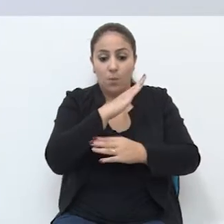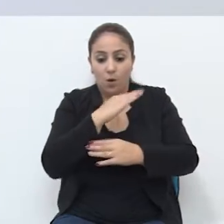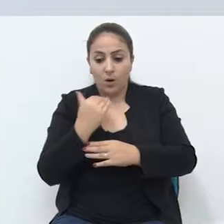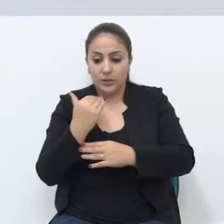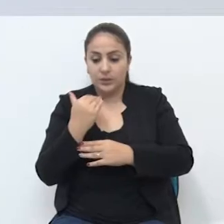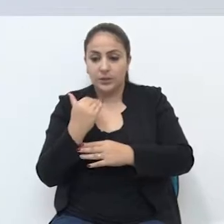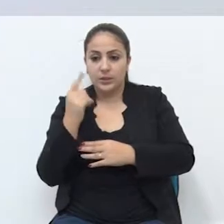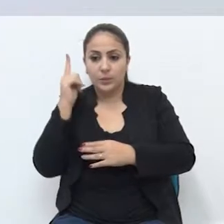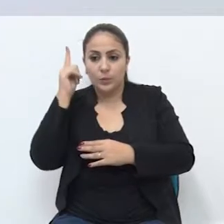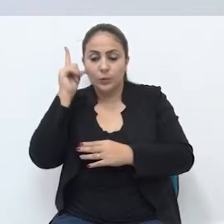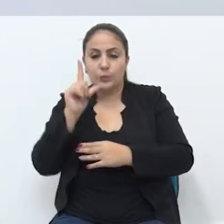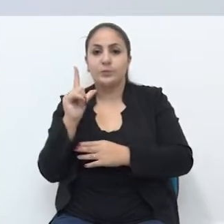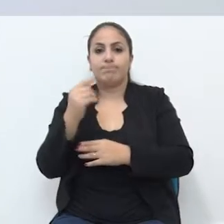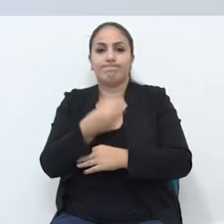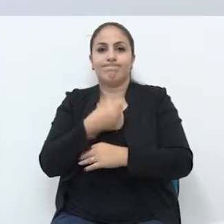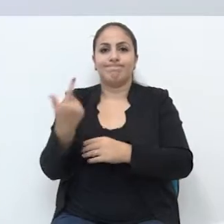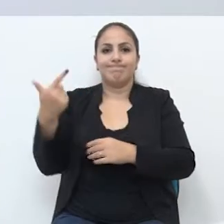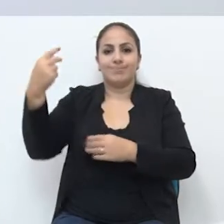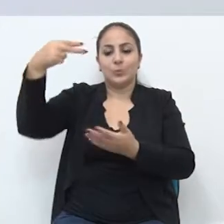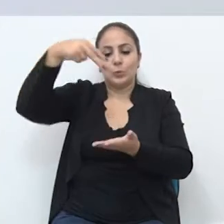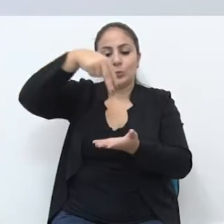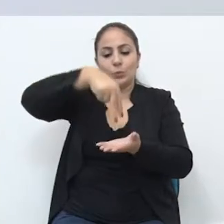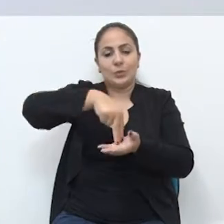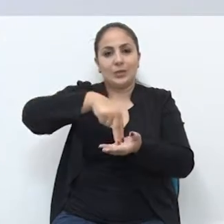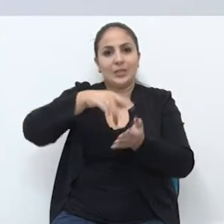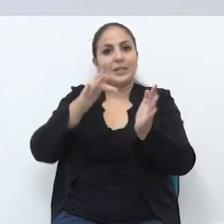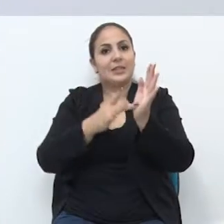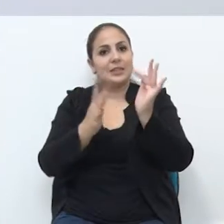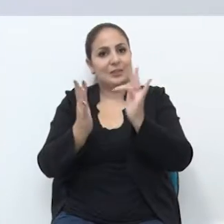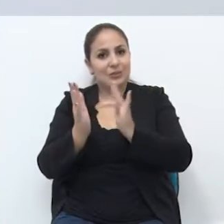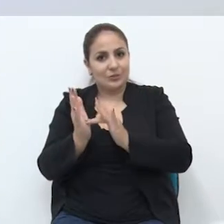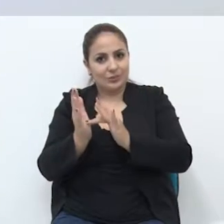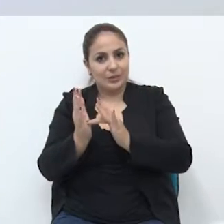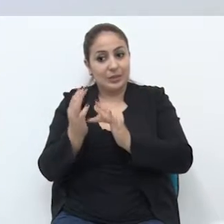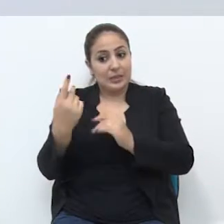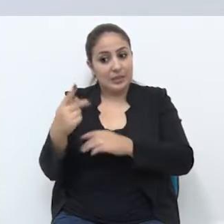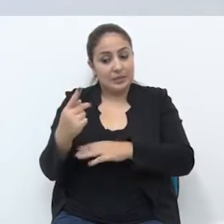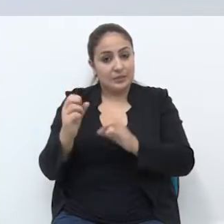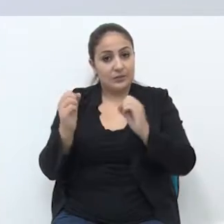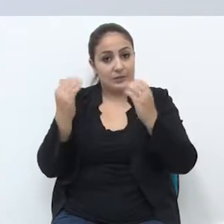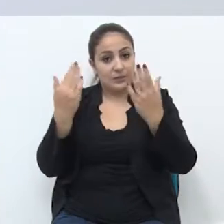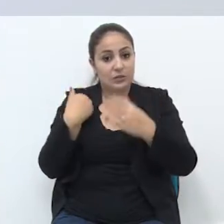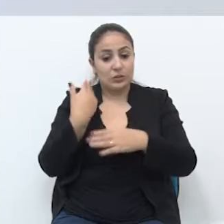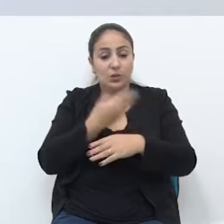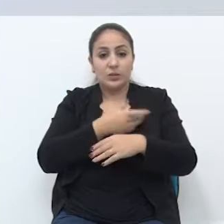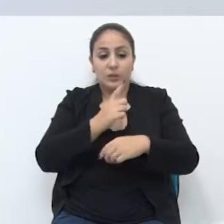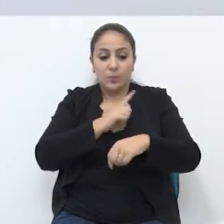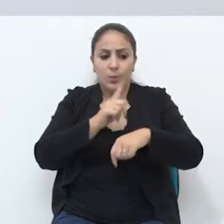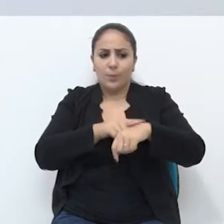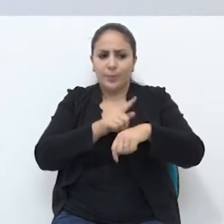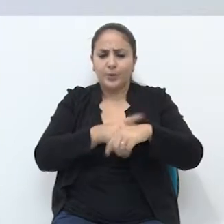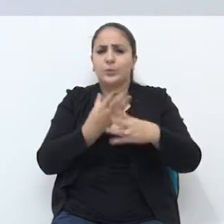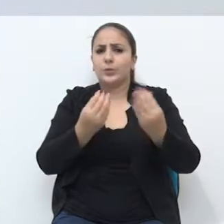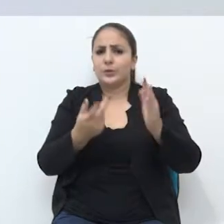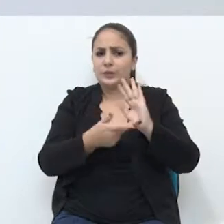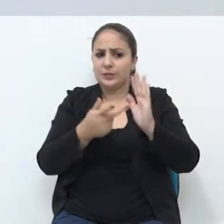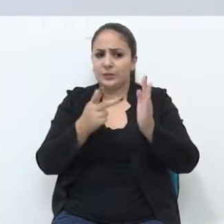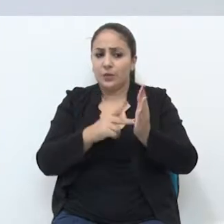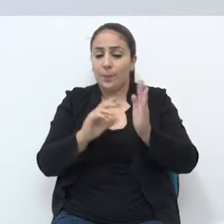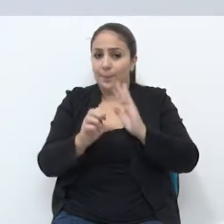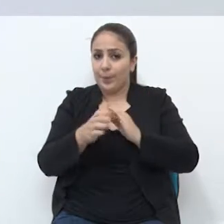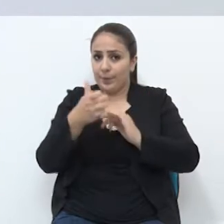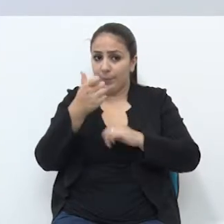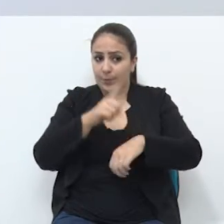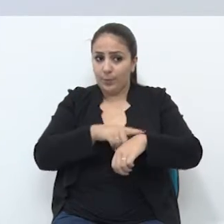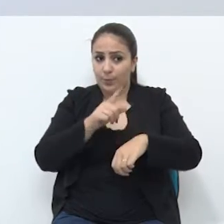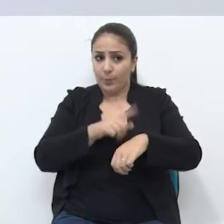É o Cristo que ressuscitou. E nessa celebração da Vigília Pascal, ela tem alguns momentos bem significativos. Primeiro